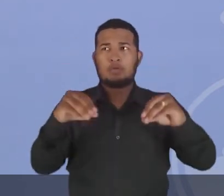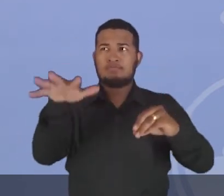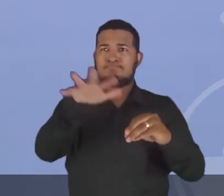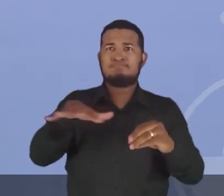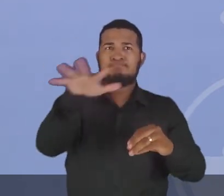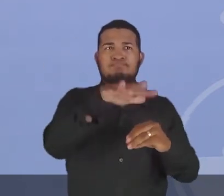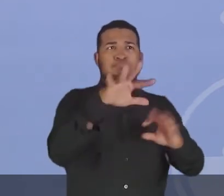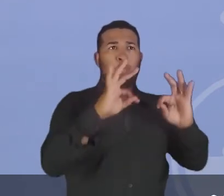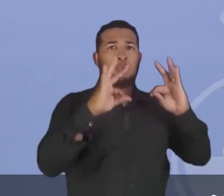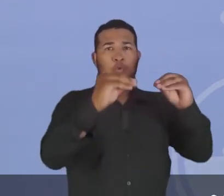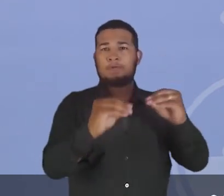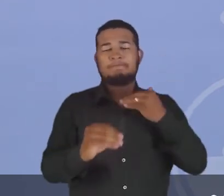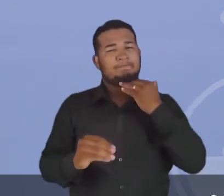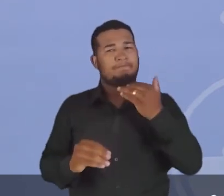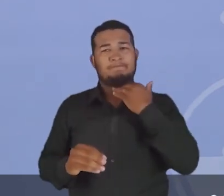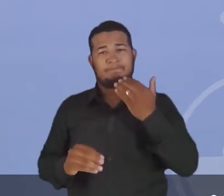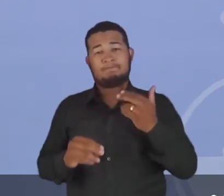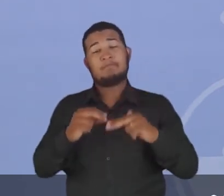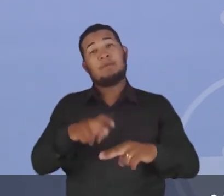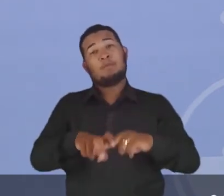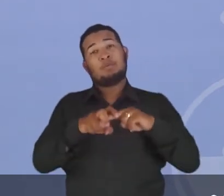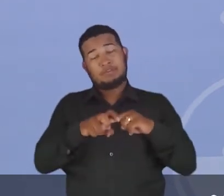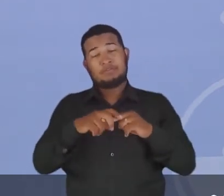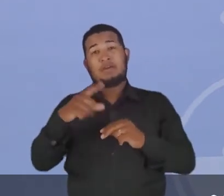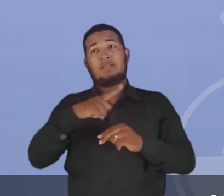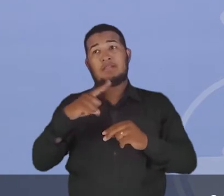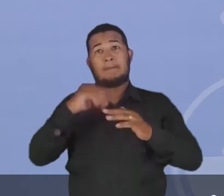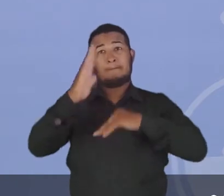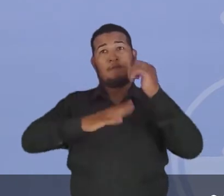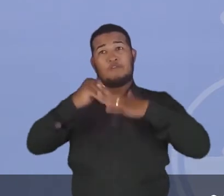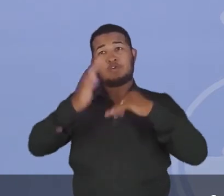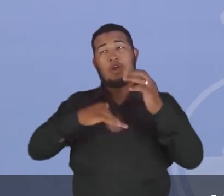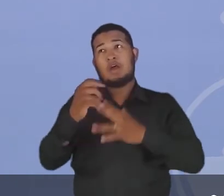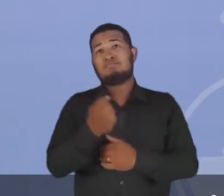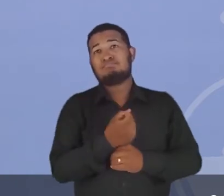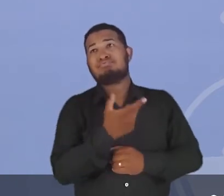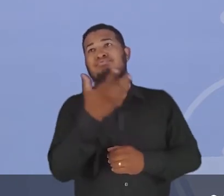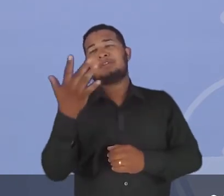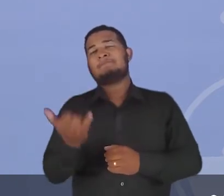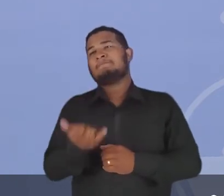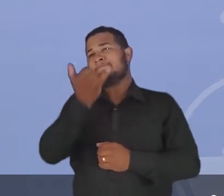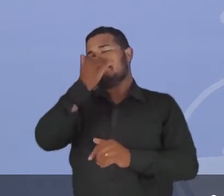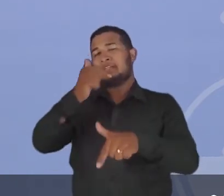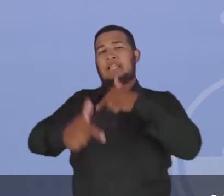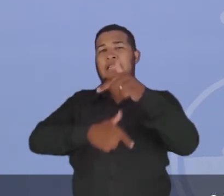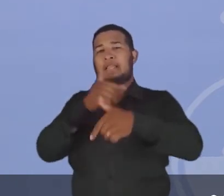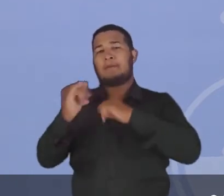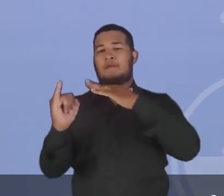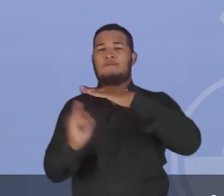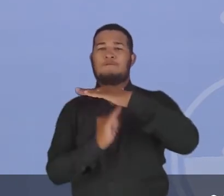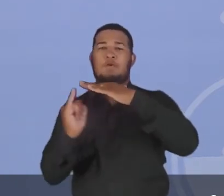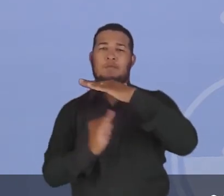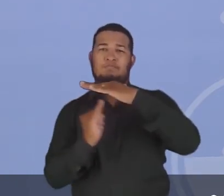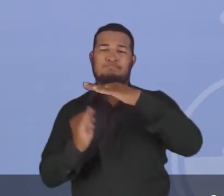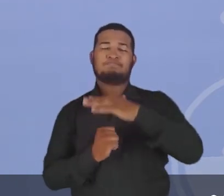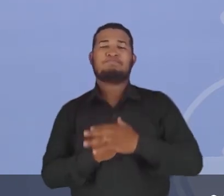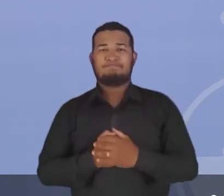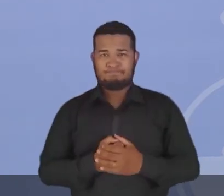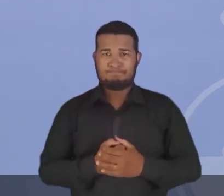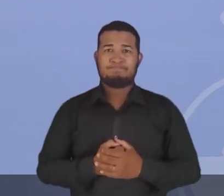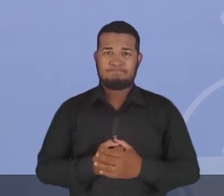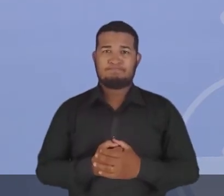todas as regiões e, por isso, ainda existem muitos trabalhadores que têm aí um trabalho não muito